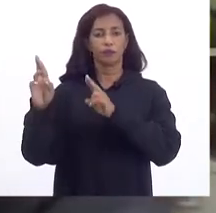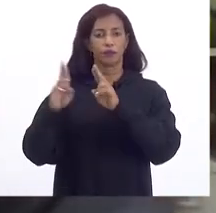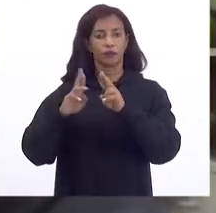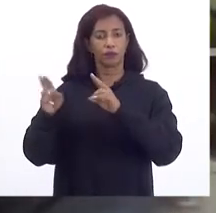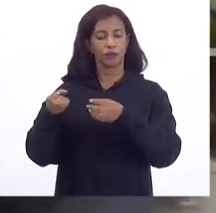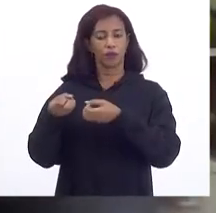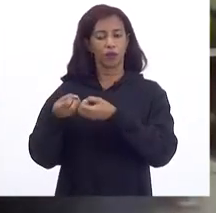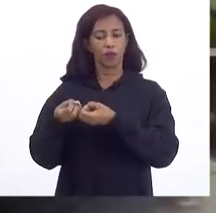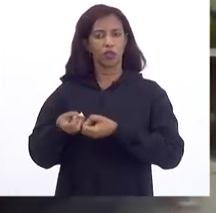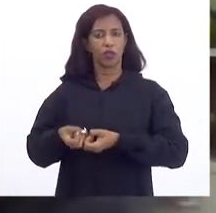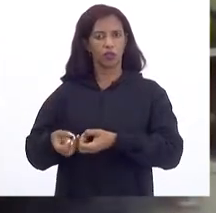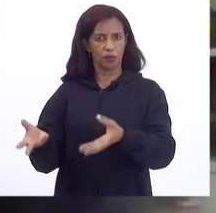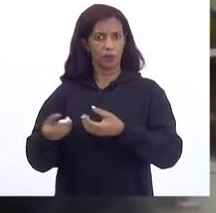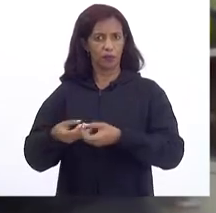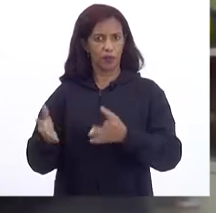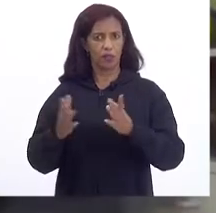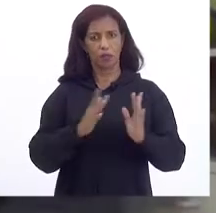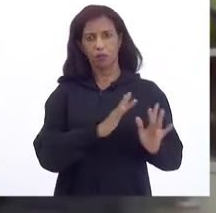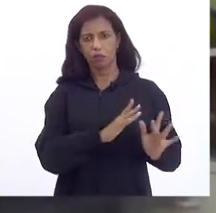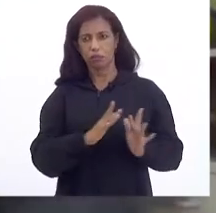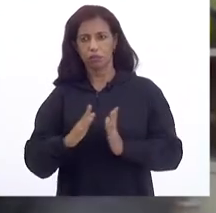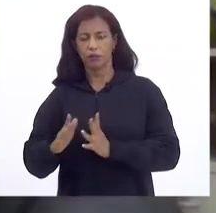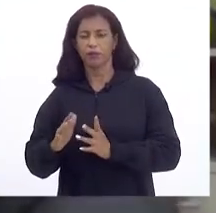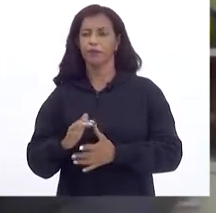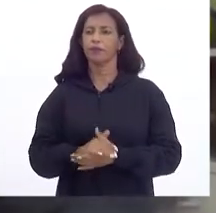despesas Correntes Basicamente